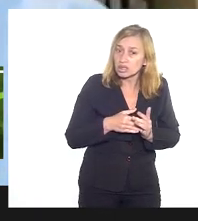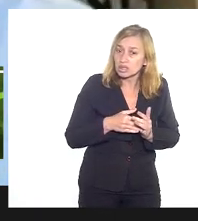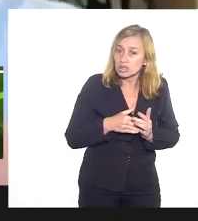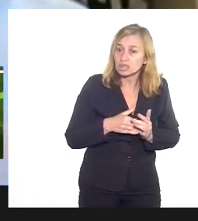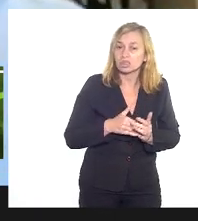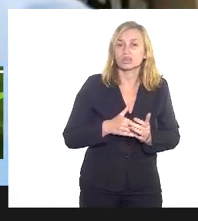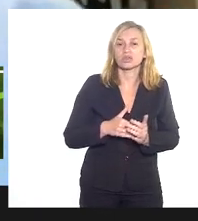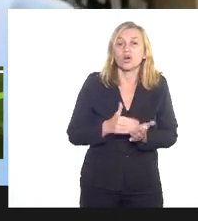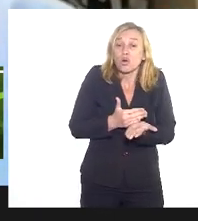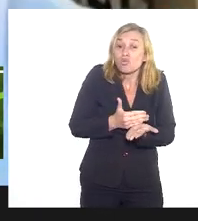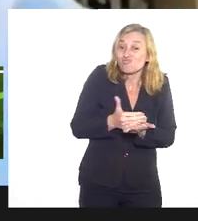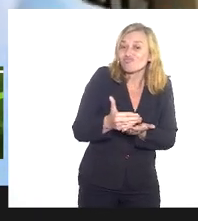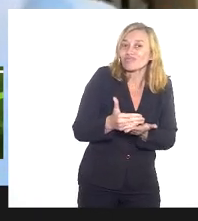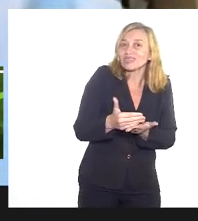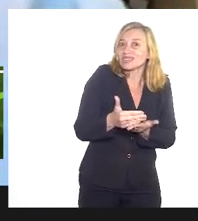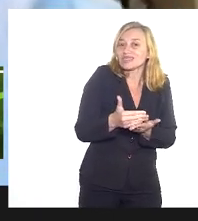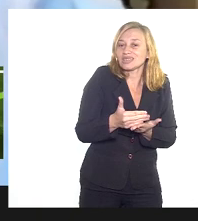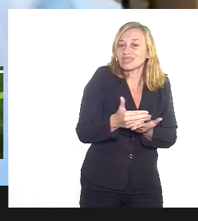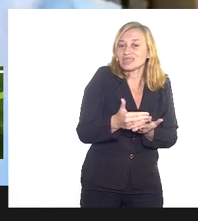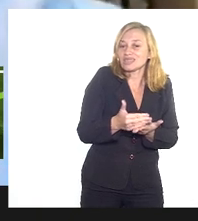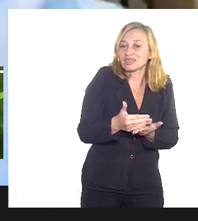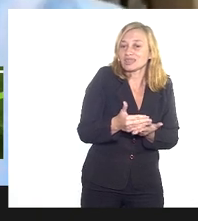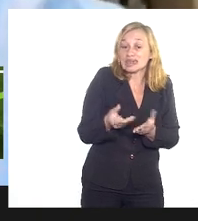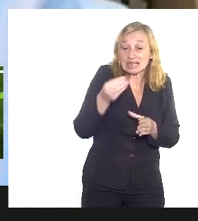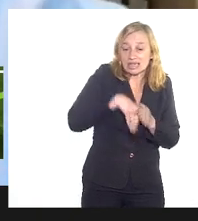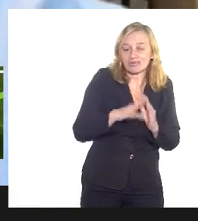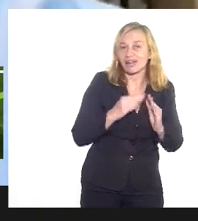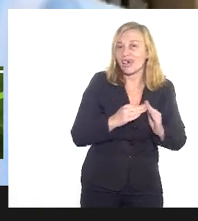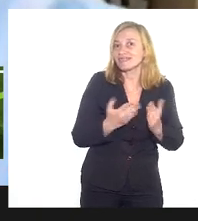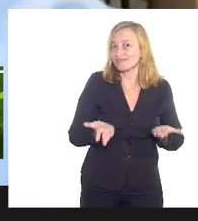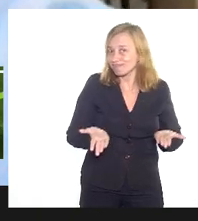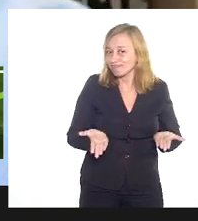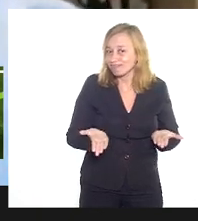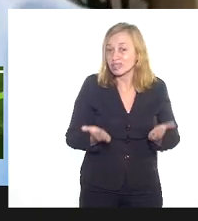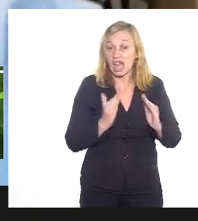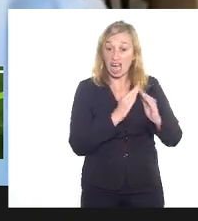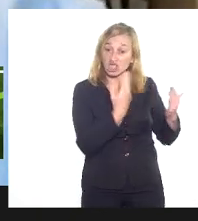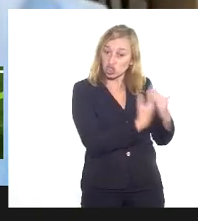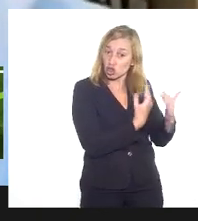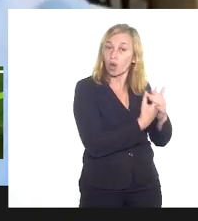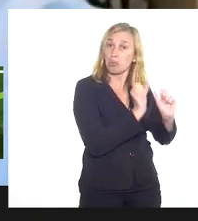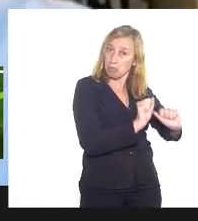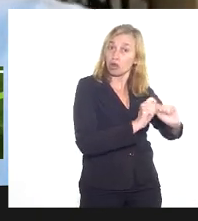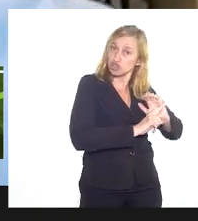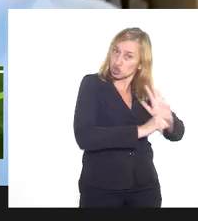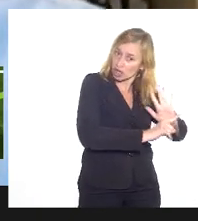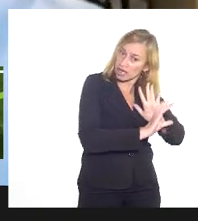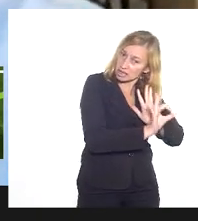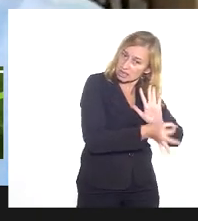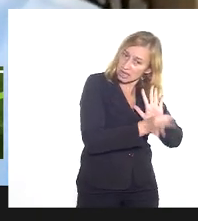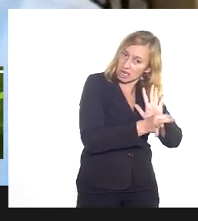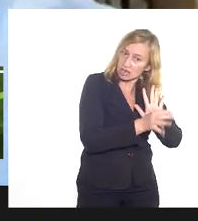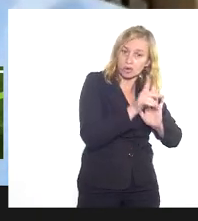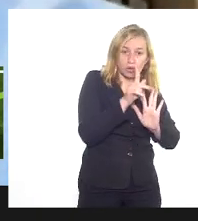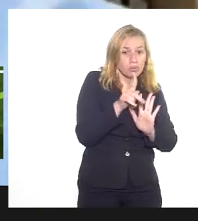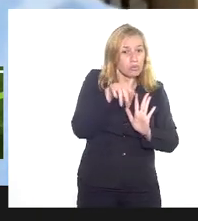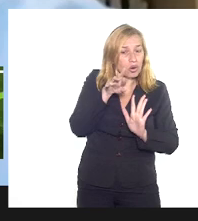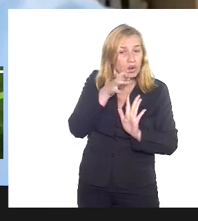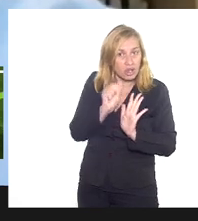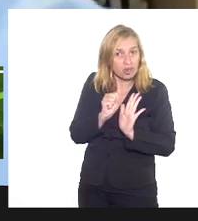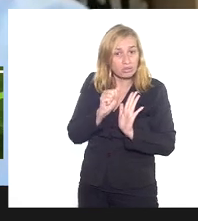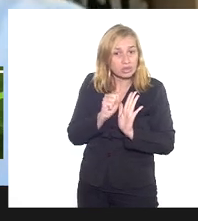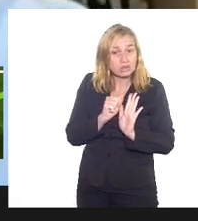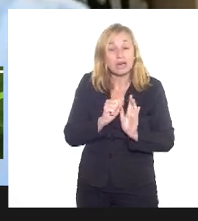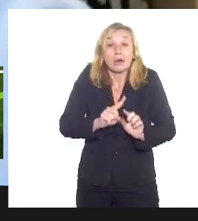esses atos começam dentro de casa. A escola pode ajudar, evidentemente, com esses programas. Eu mesmo fiz a lei,